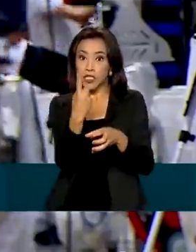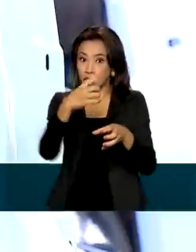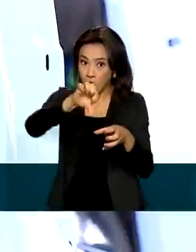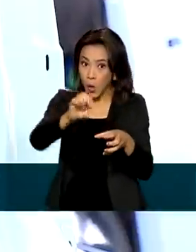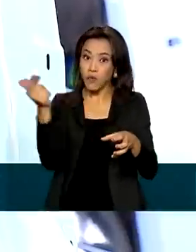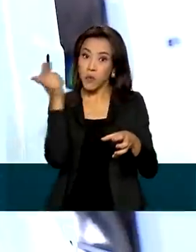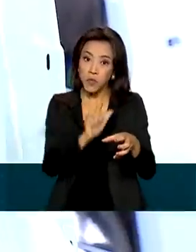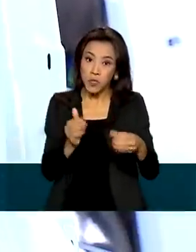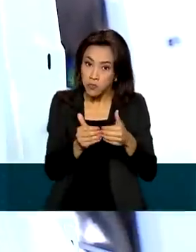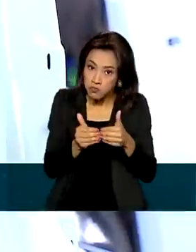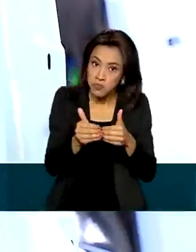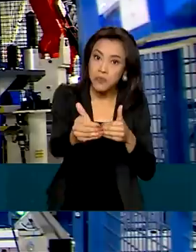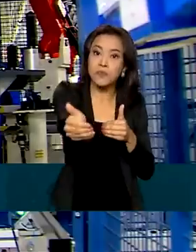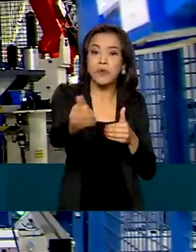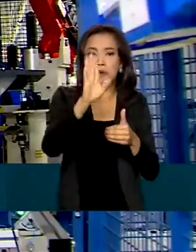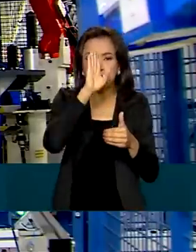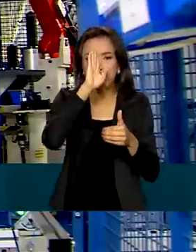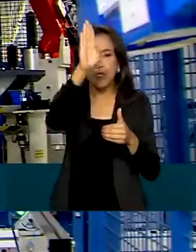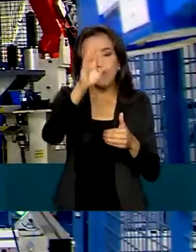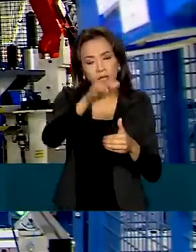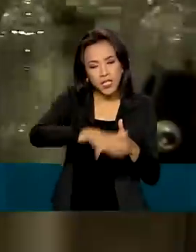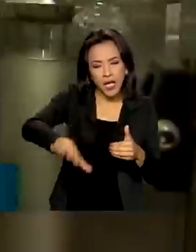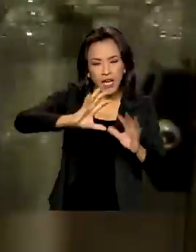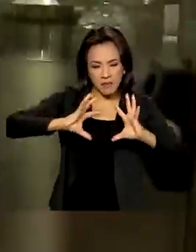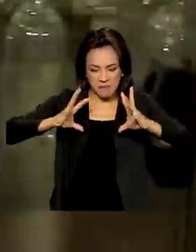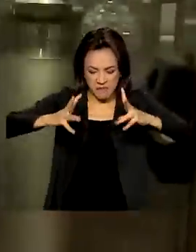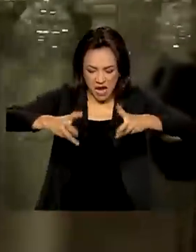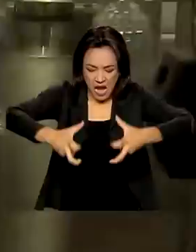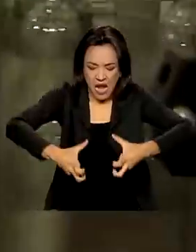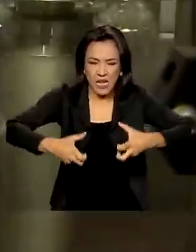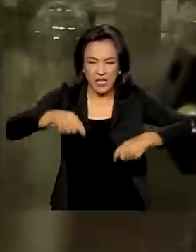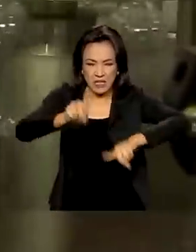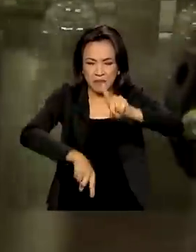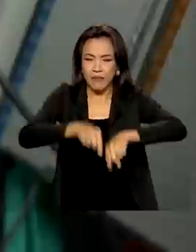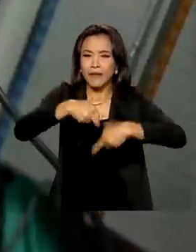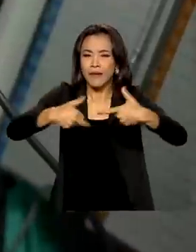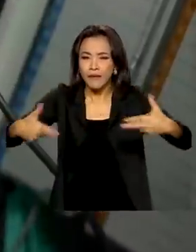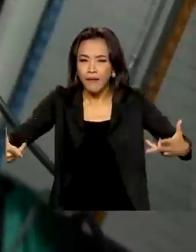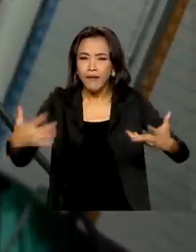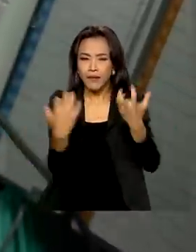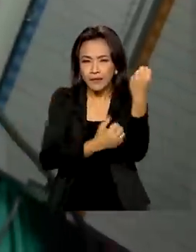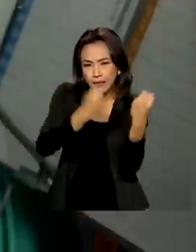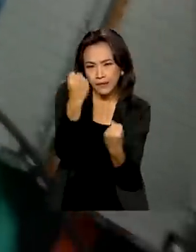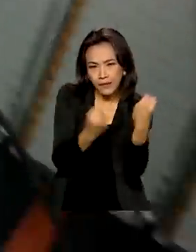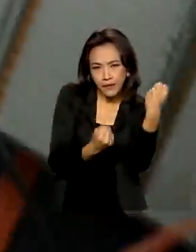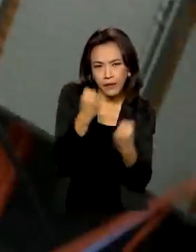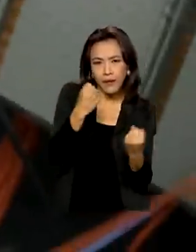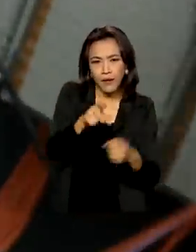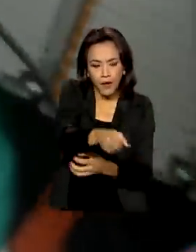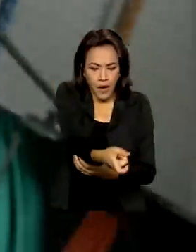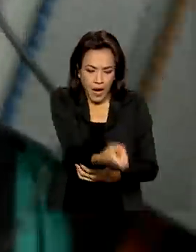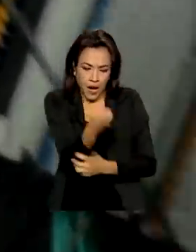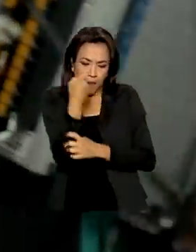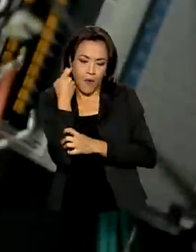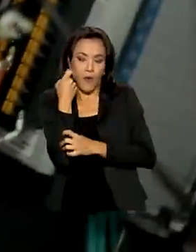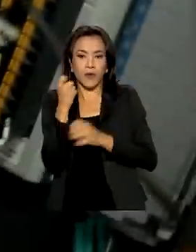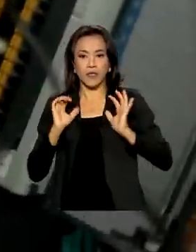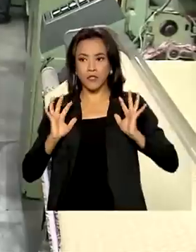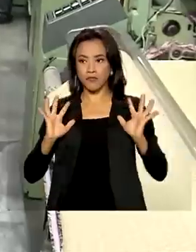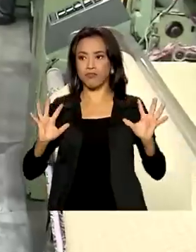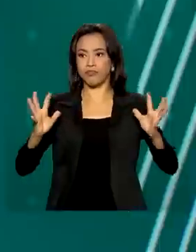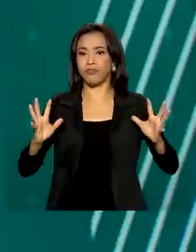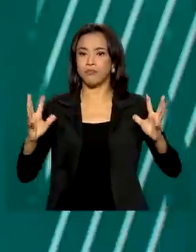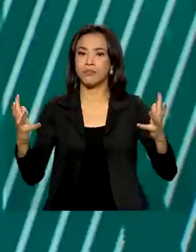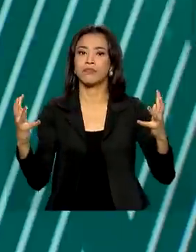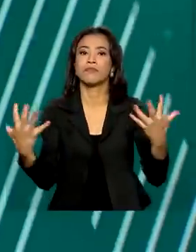na produção, com destaque para máquinas e equipamentos, veículos, automotores, reboques e carrocerias.